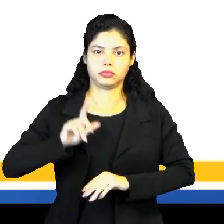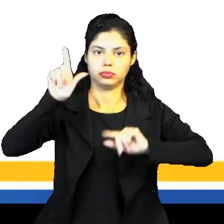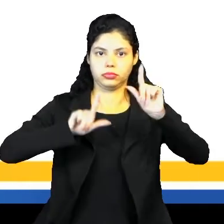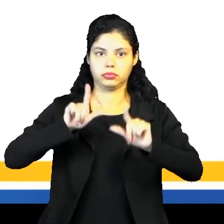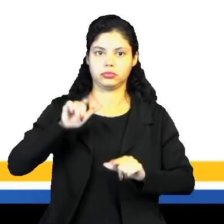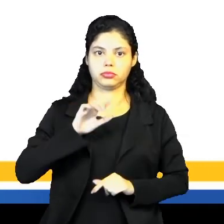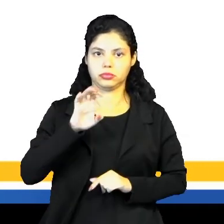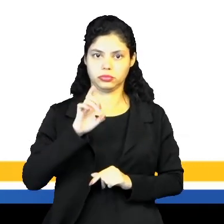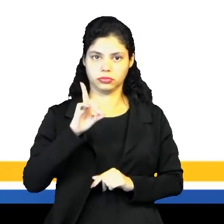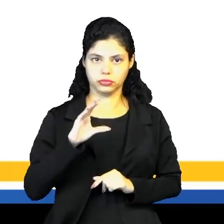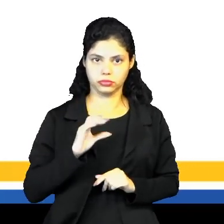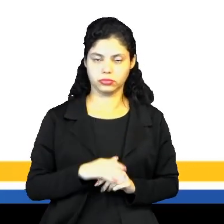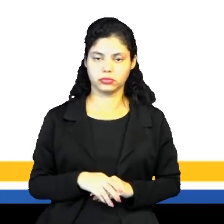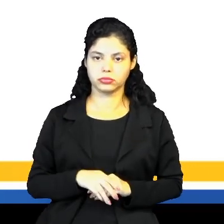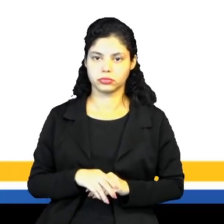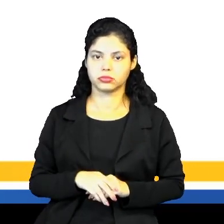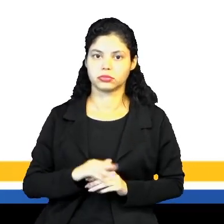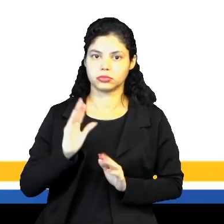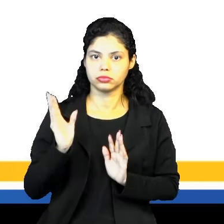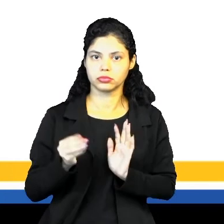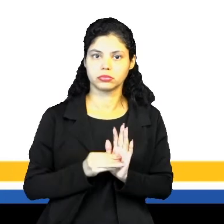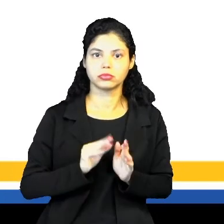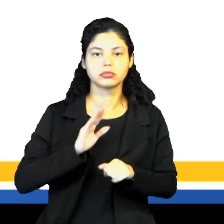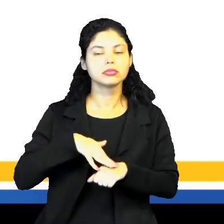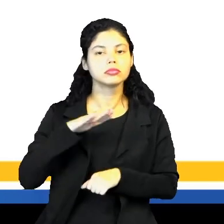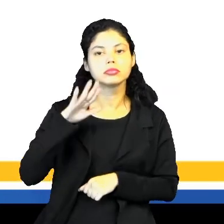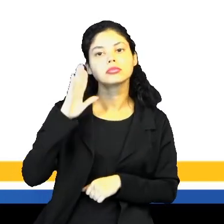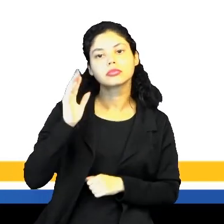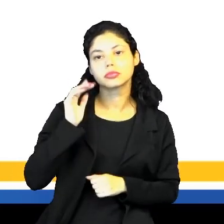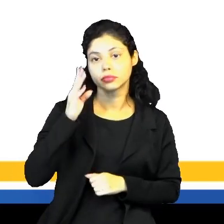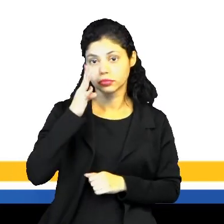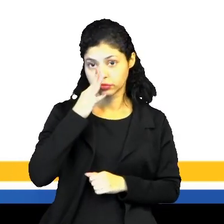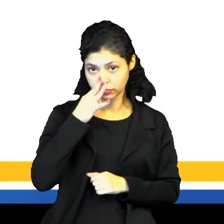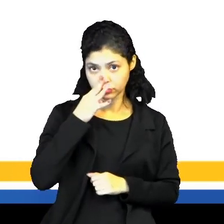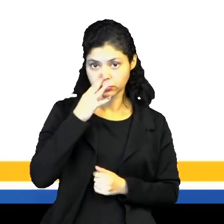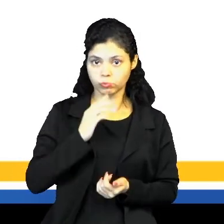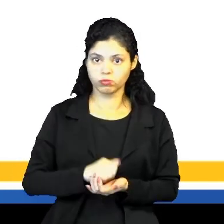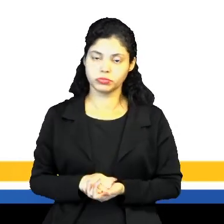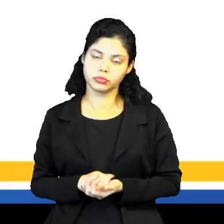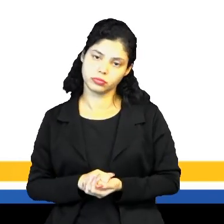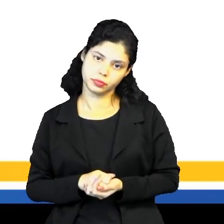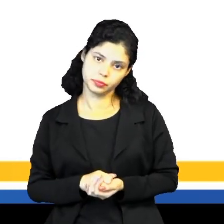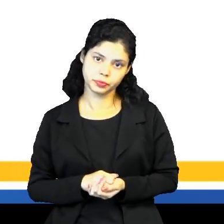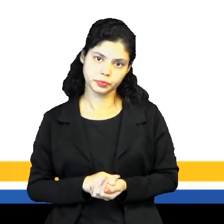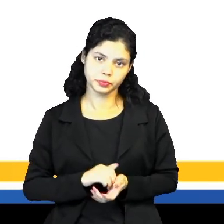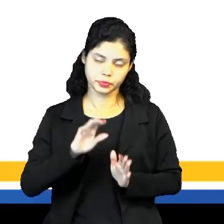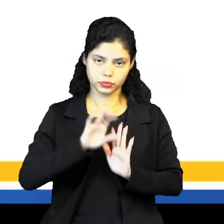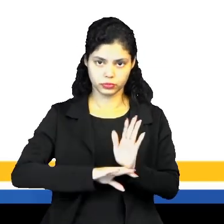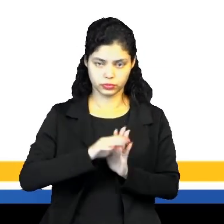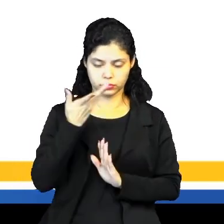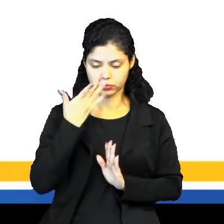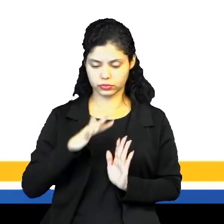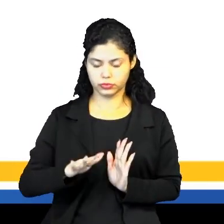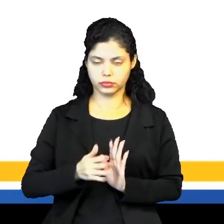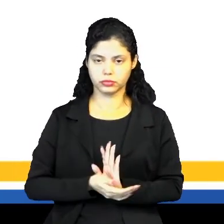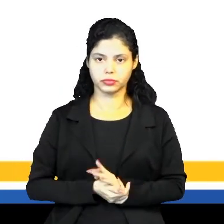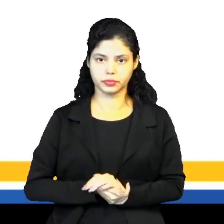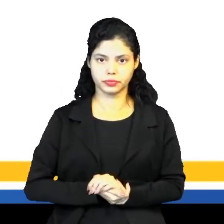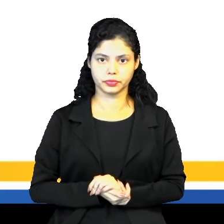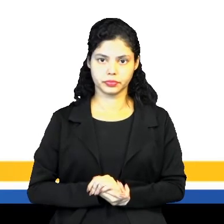Educa Chile se coloca aí como uma das mais assistidas aí, né? Referente a conteúdo infantil.